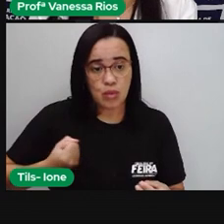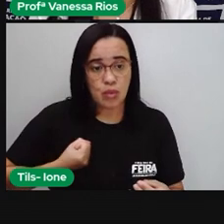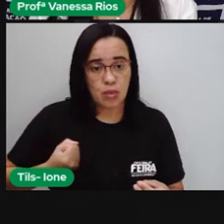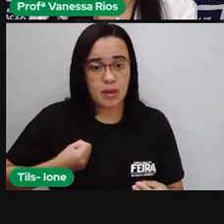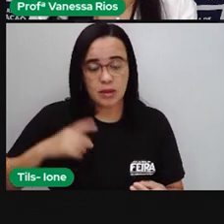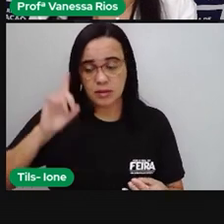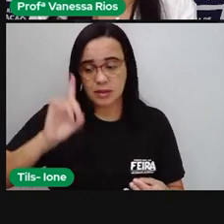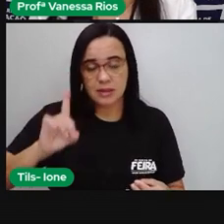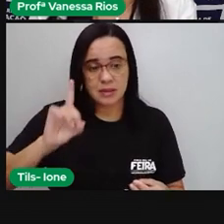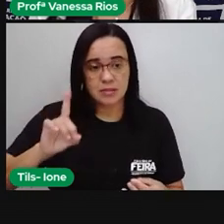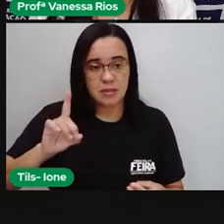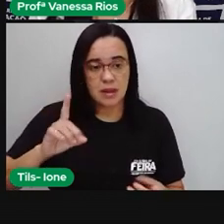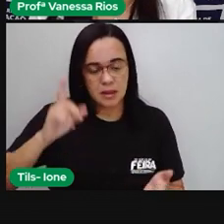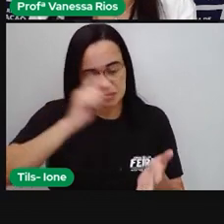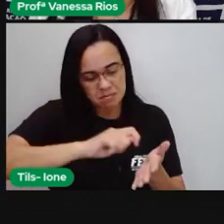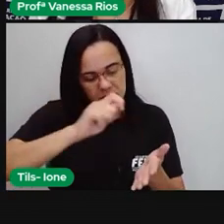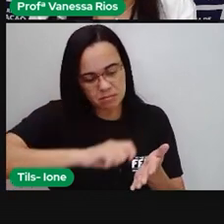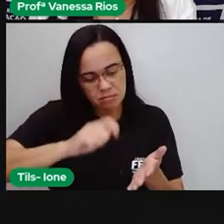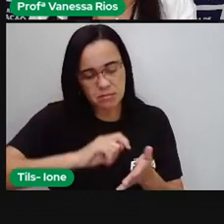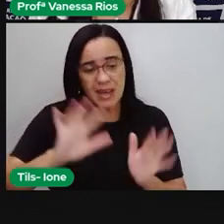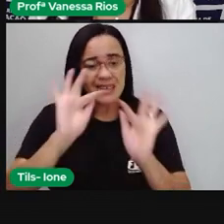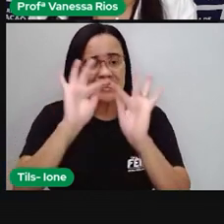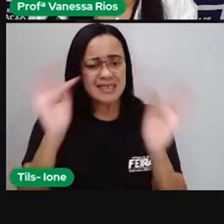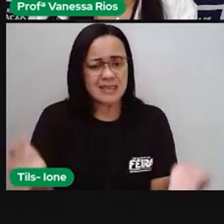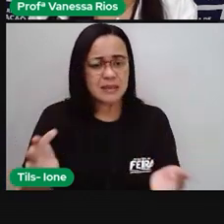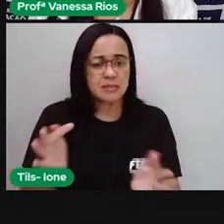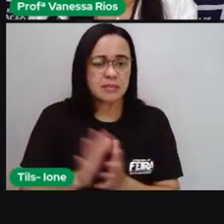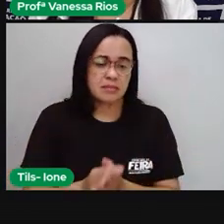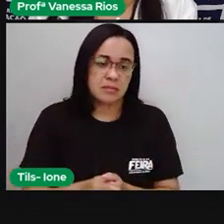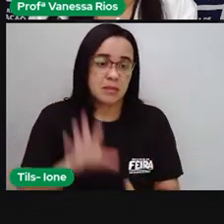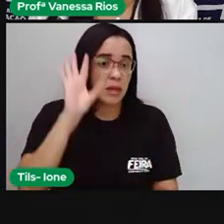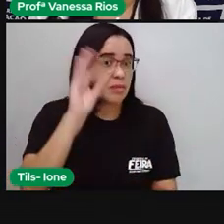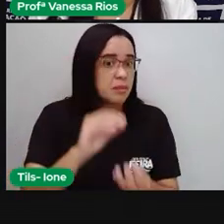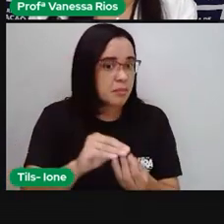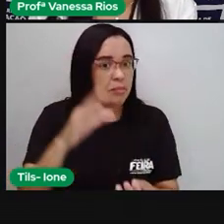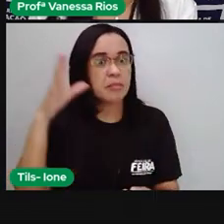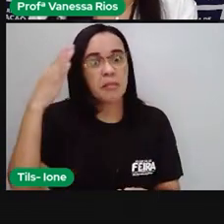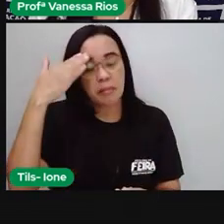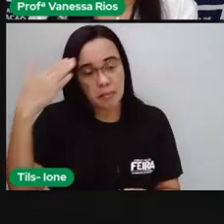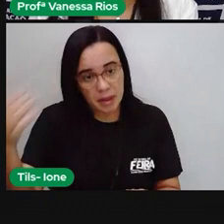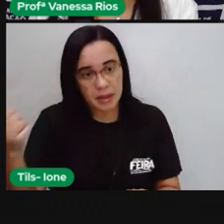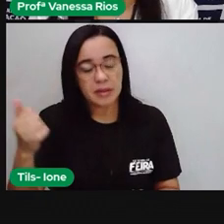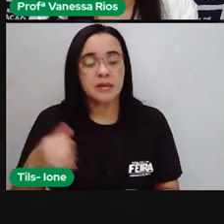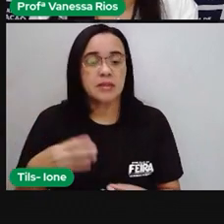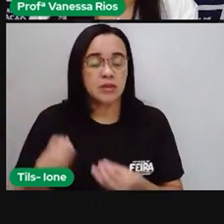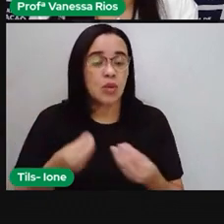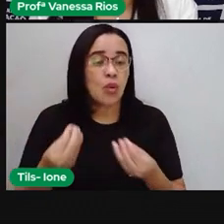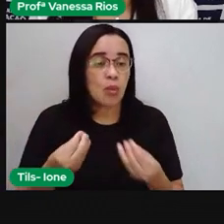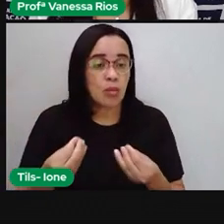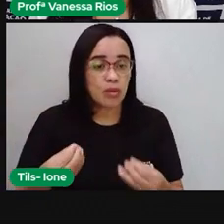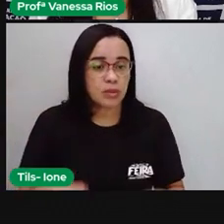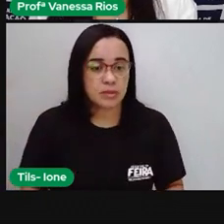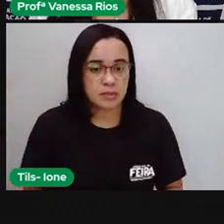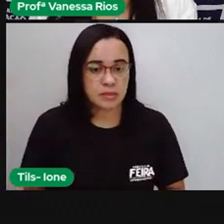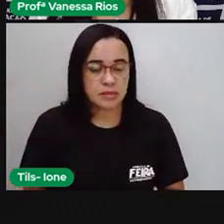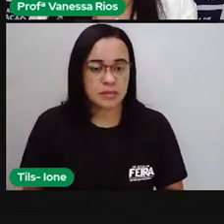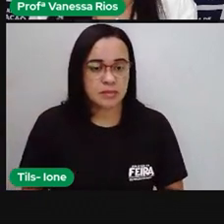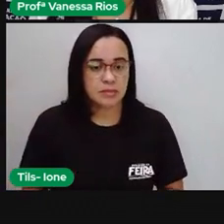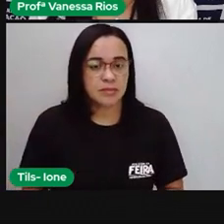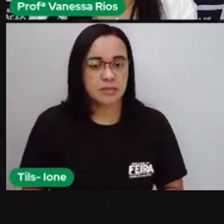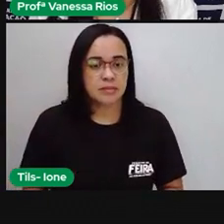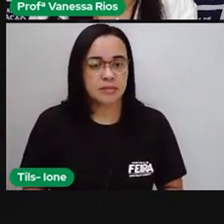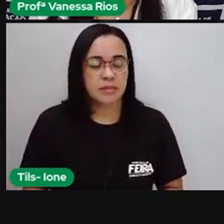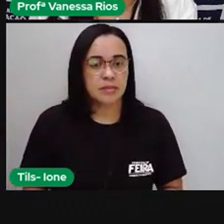são escritos de maneira simplificada. Para encontrar essa maneira simplificada, observa-se a ordem e o